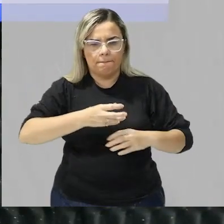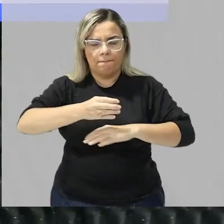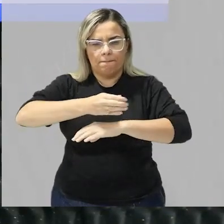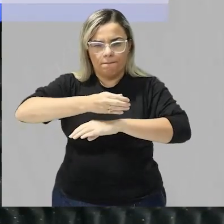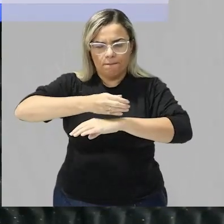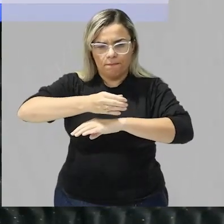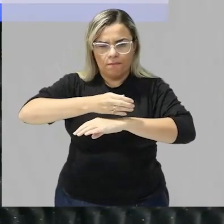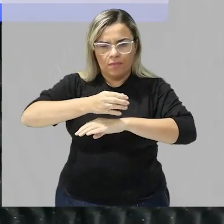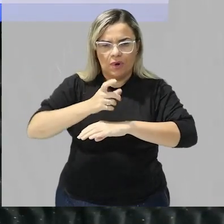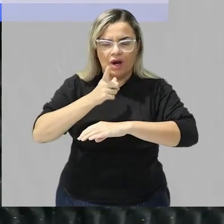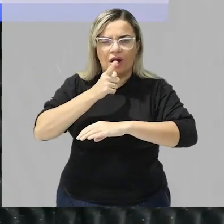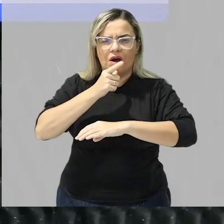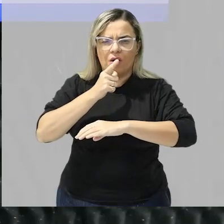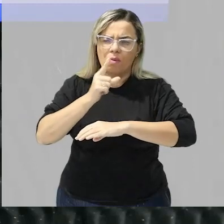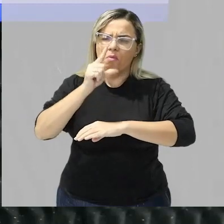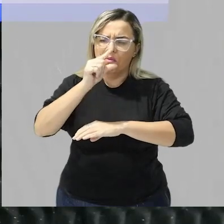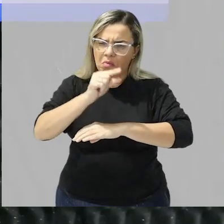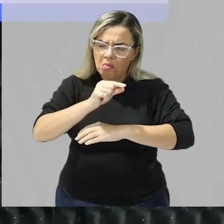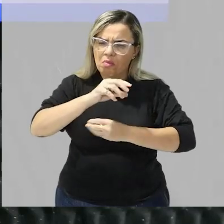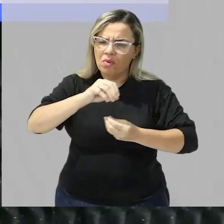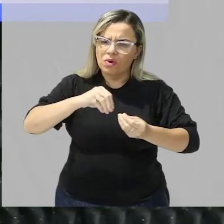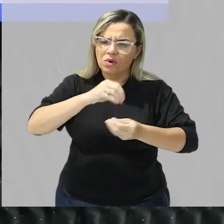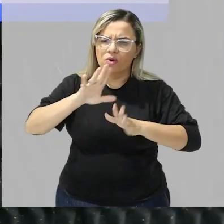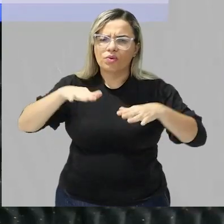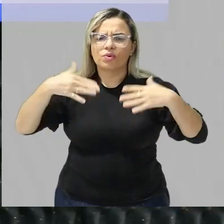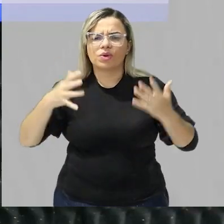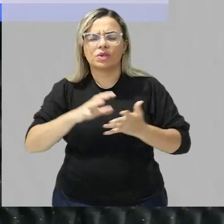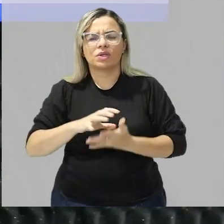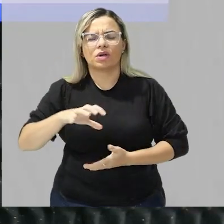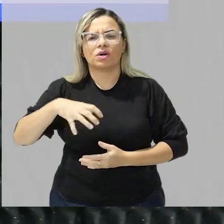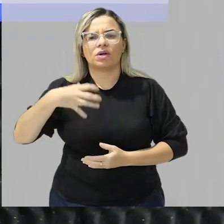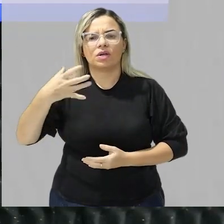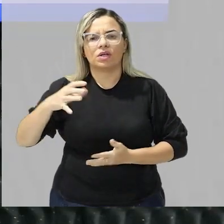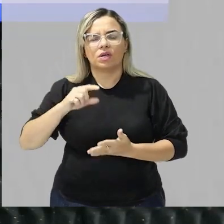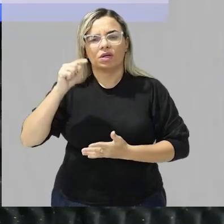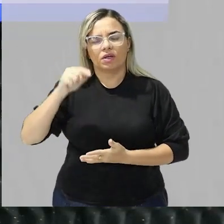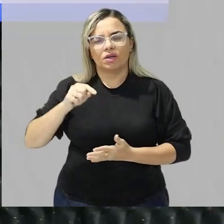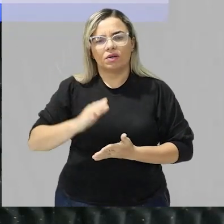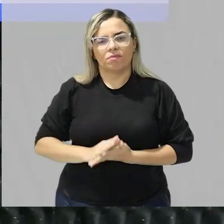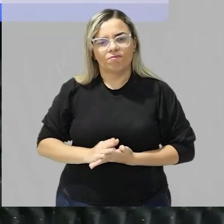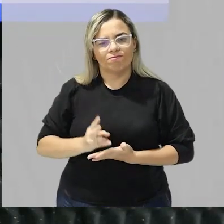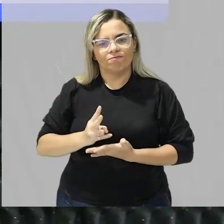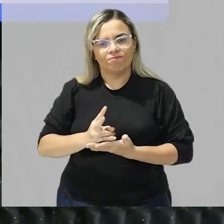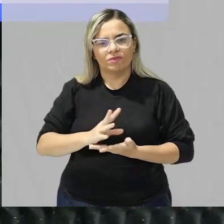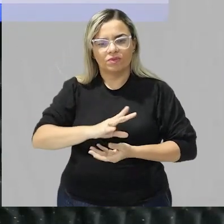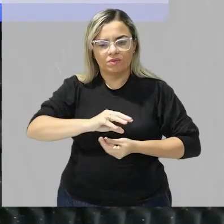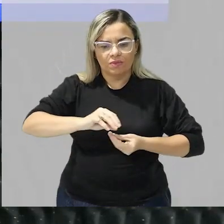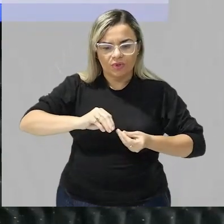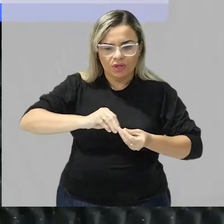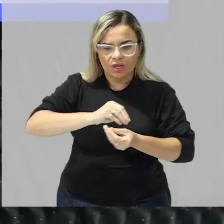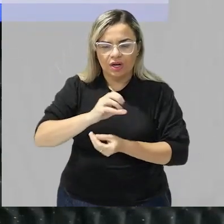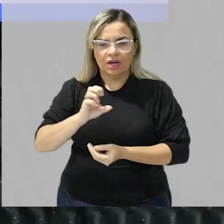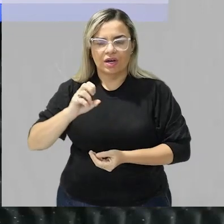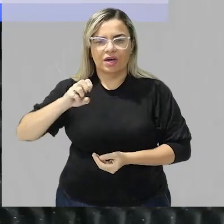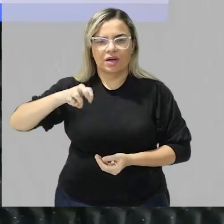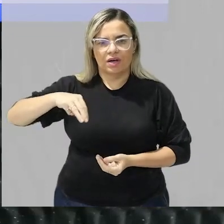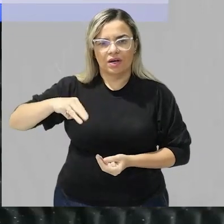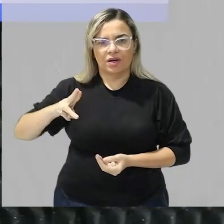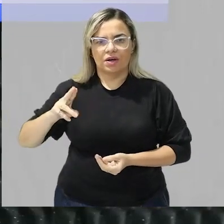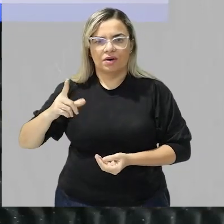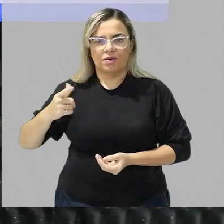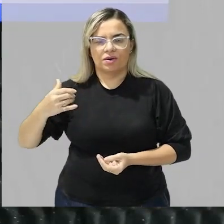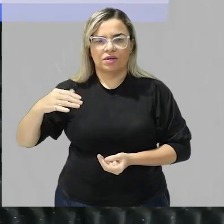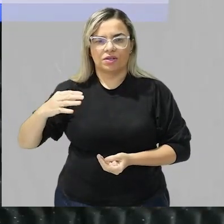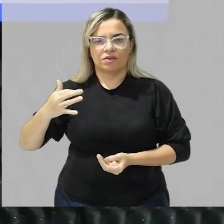água ela vai meio que misturar com o óleo o que está acontecendo ali? está ocorrendo a emulsificação na verdade se formam